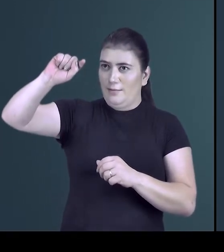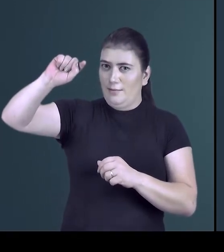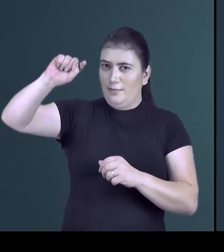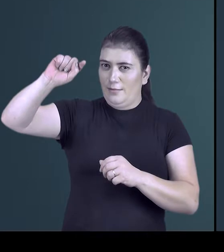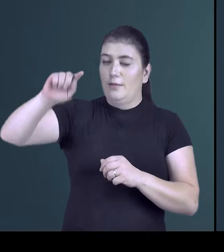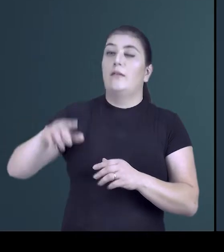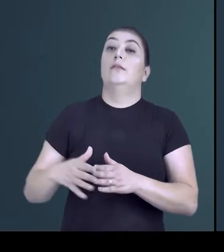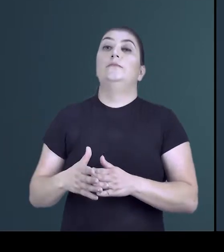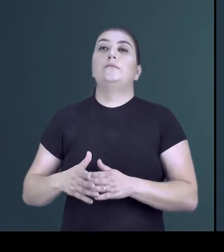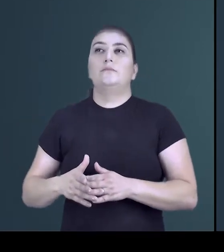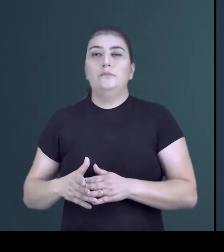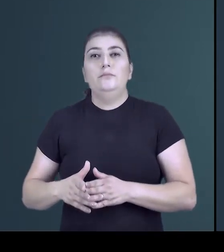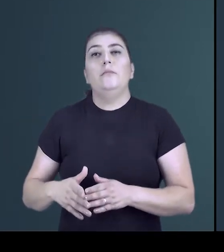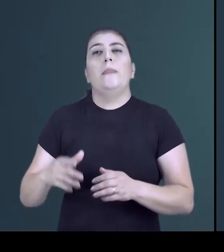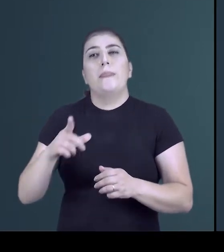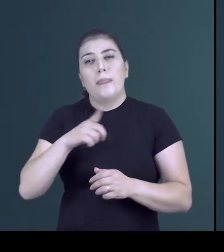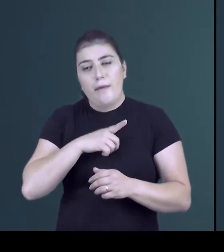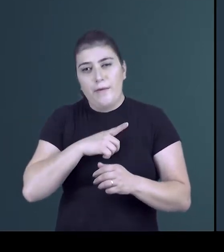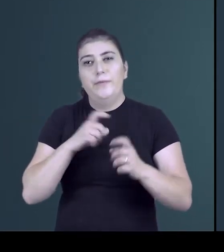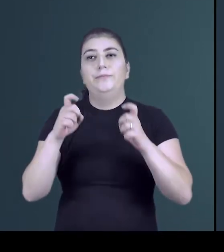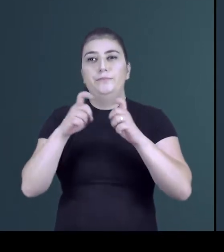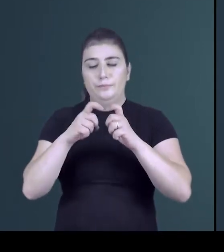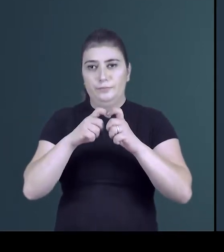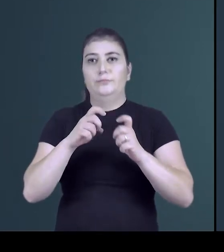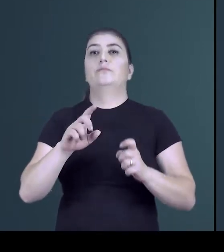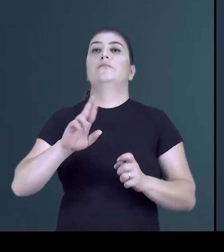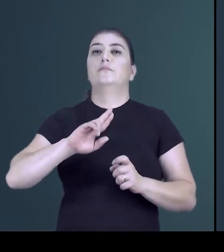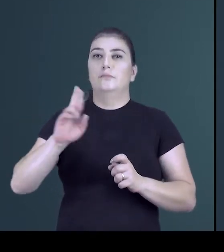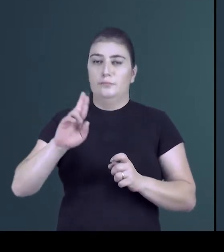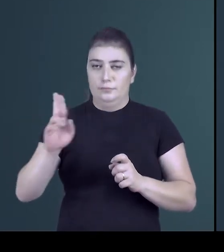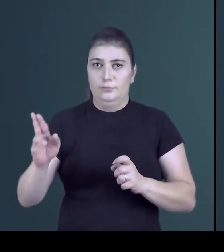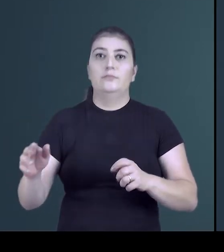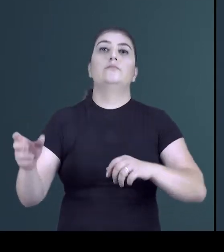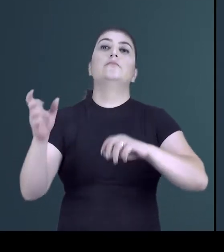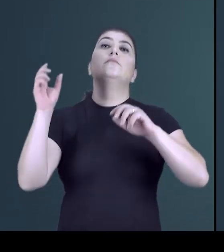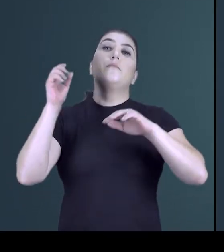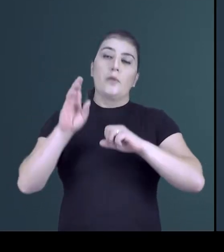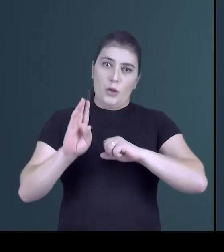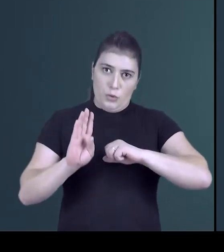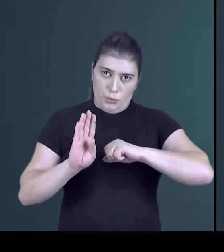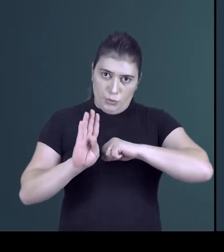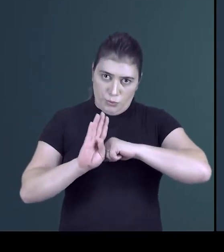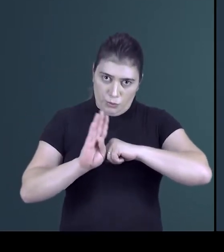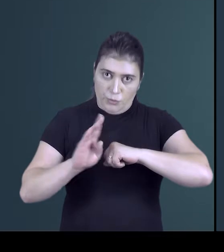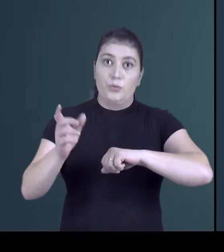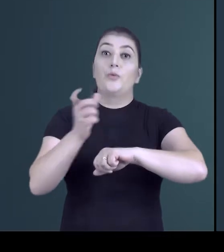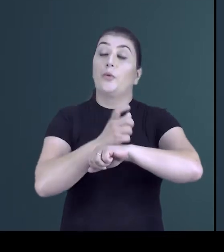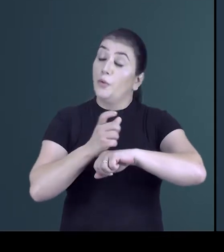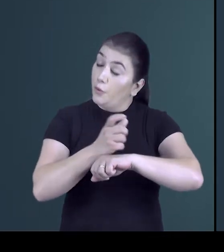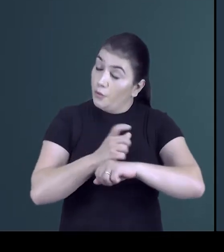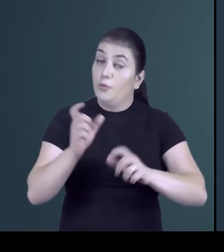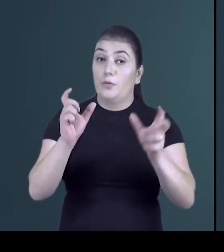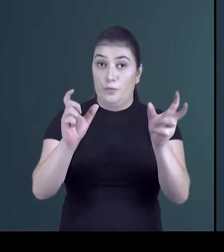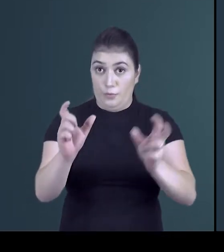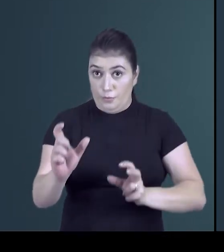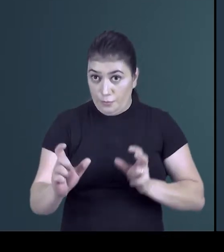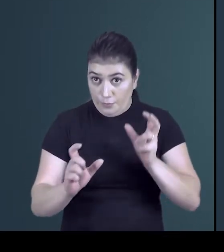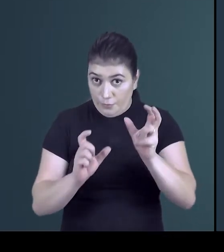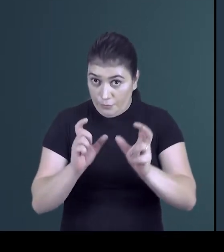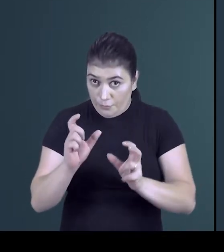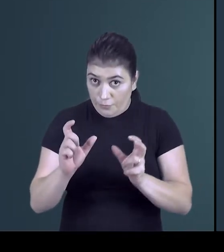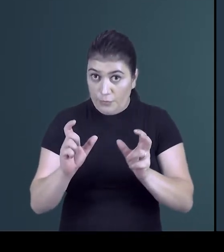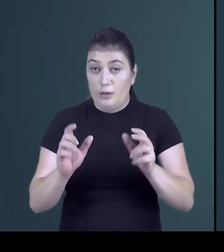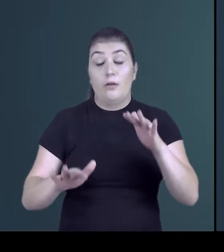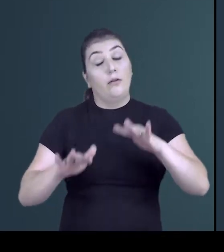Observamos que na concordância nominal, temos substantivos, adjetivos e advérbios. Dependendo do uso que